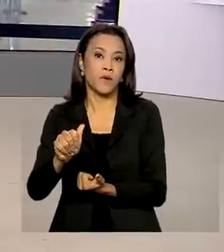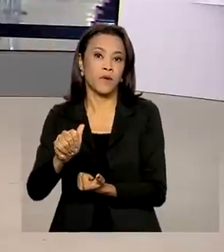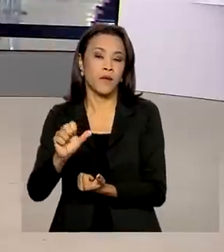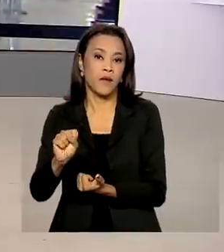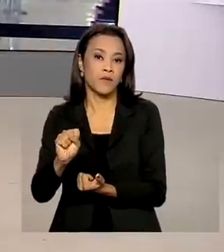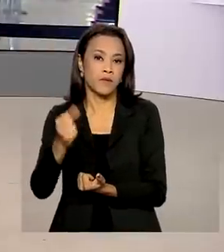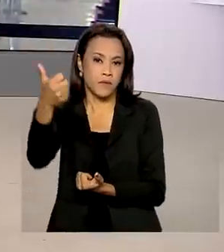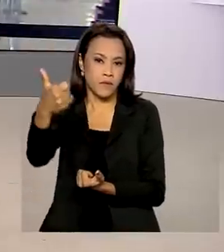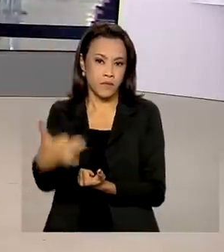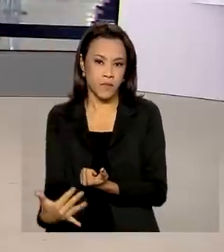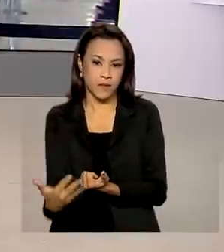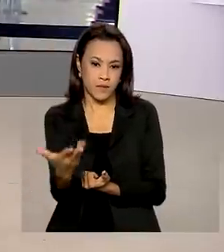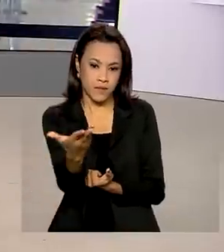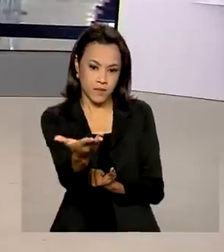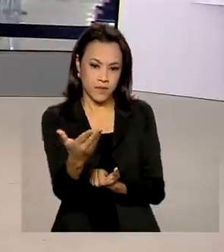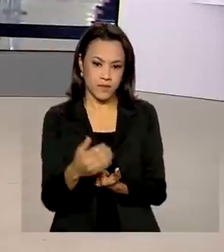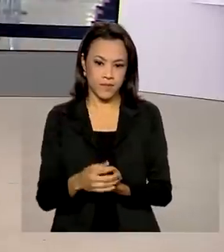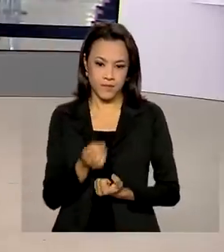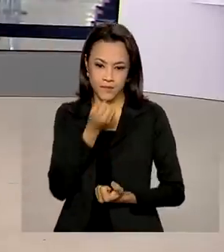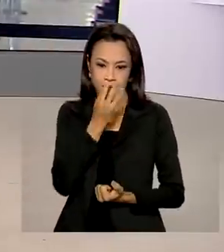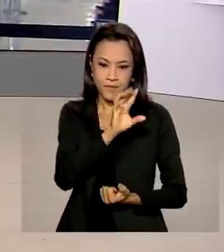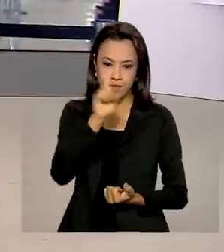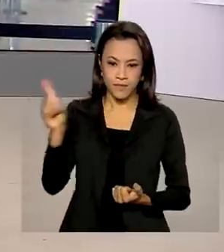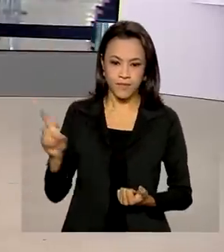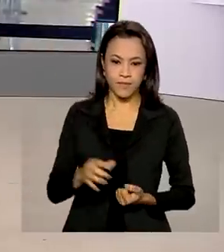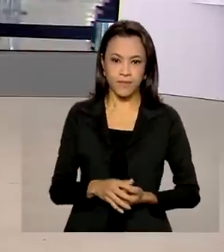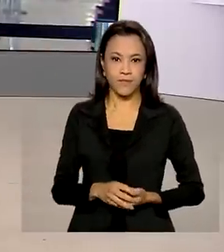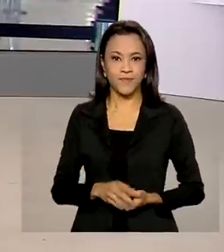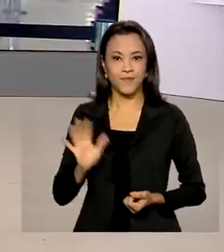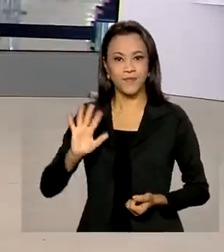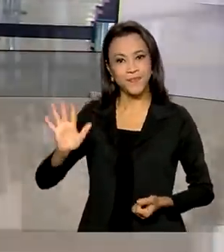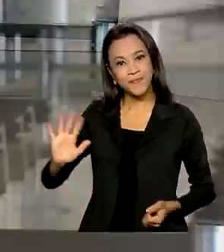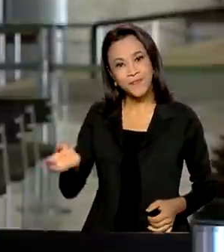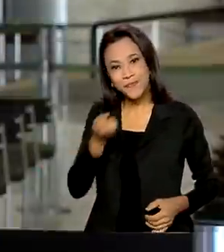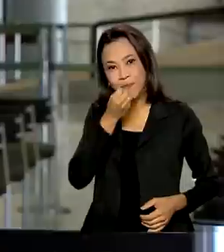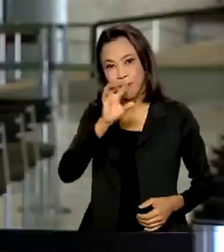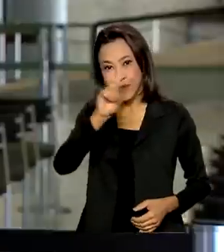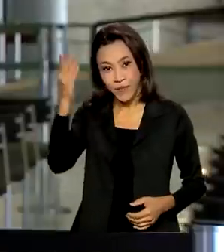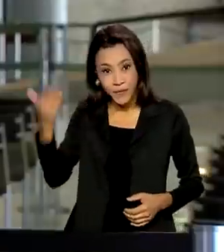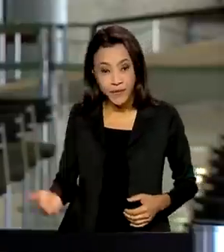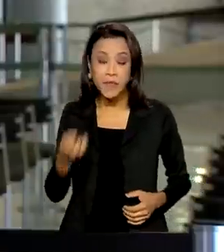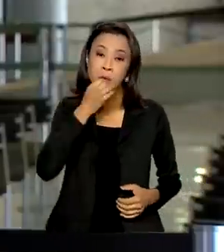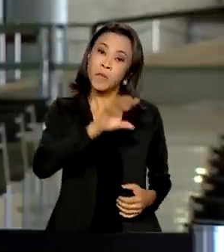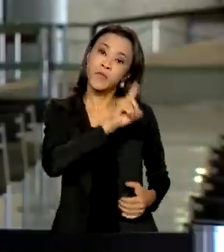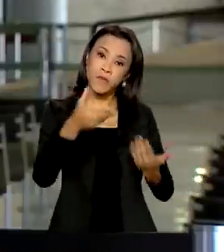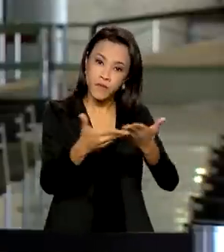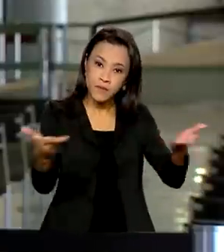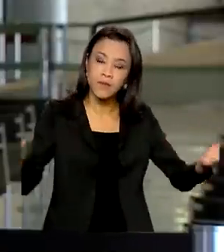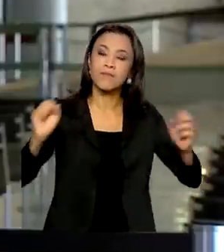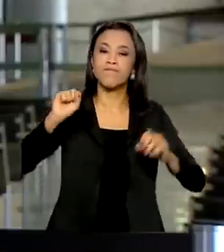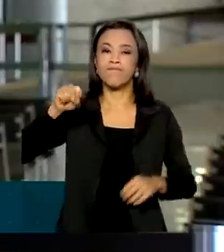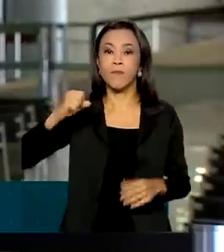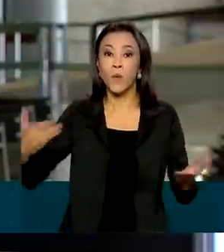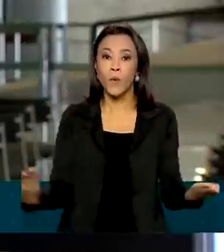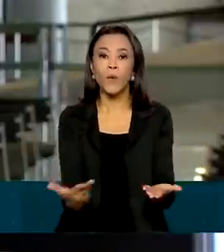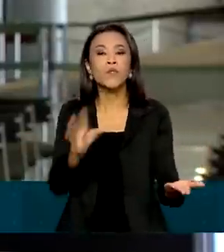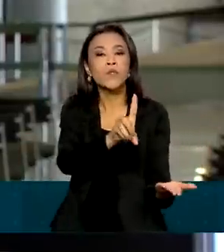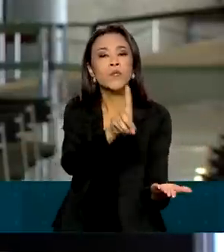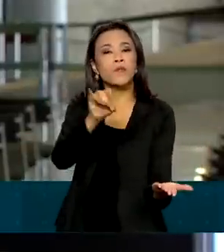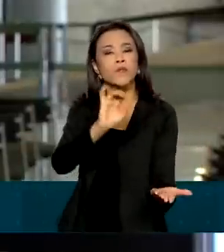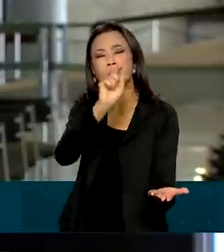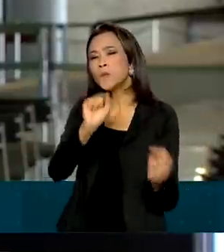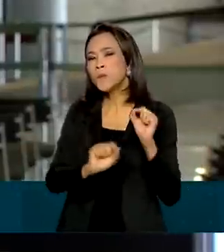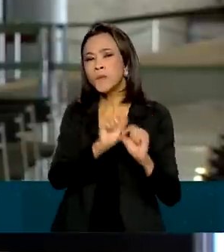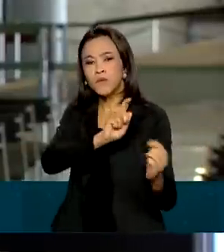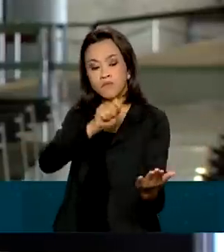para a gente ao vivo. Bom dia, Glauco. Olá, Mara. Bom dia para você e bom dia a todos. É isso mesmo, né? Hoje é o dia do pagamento do